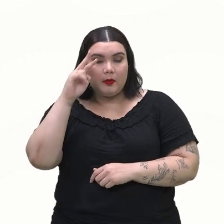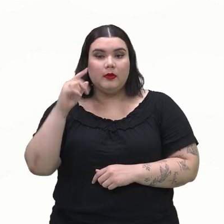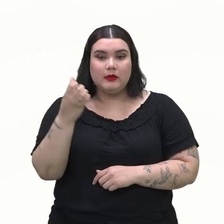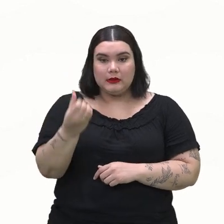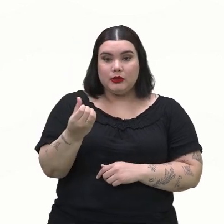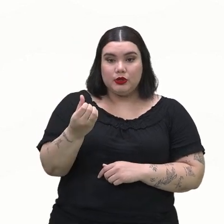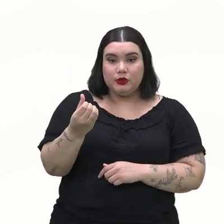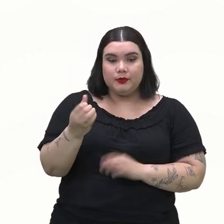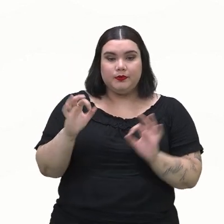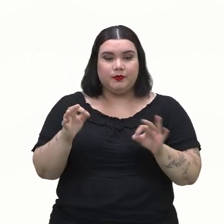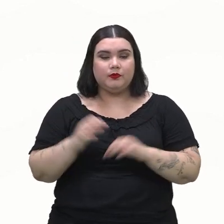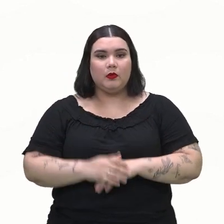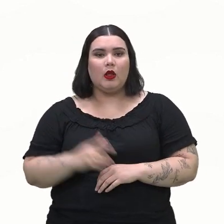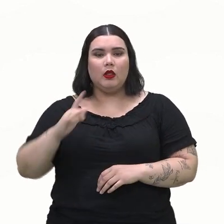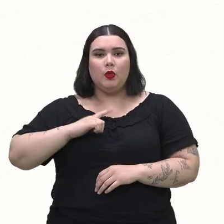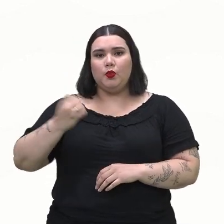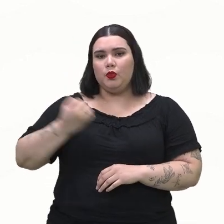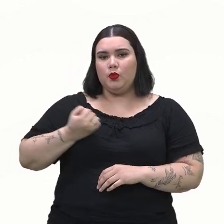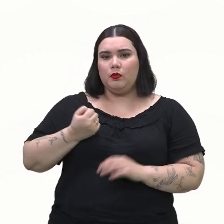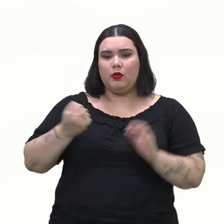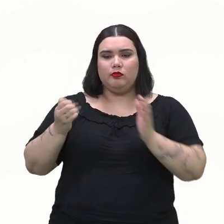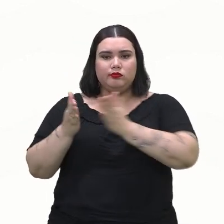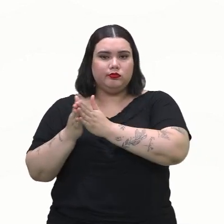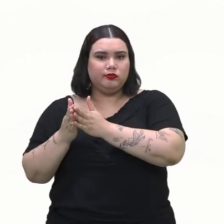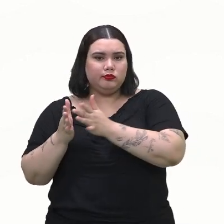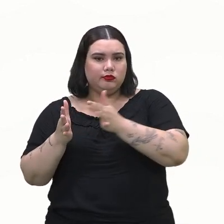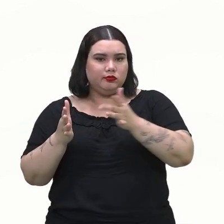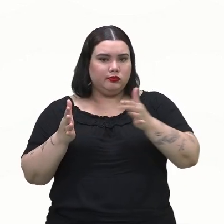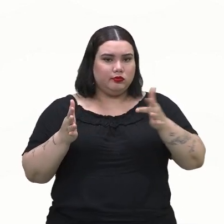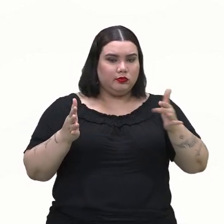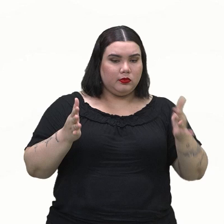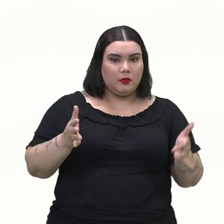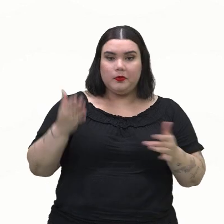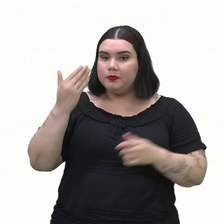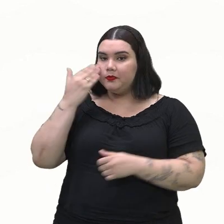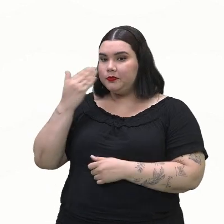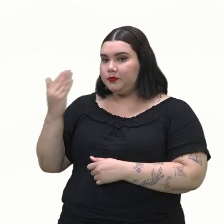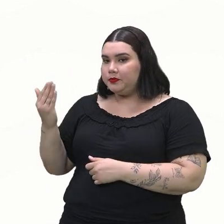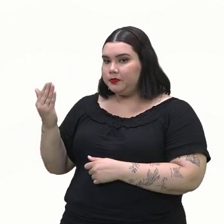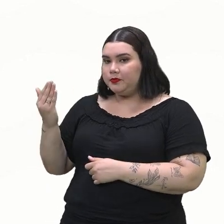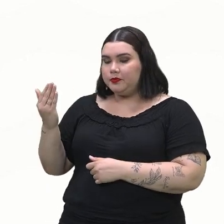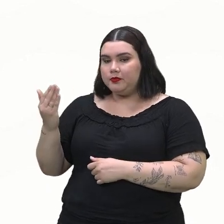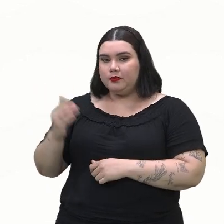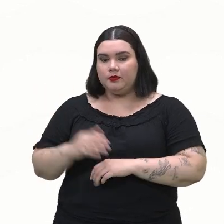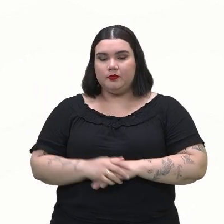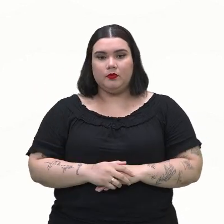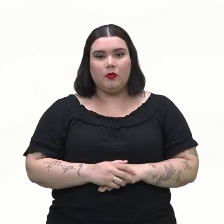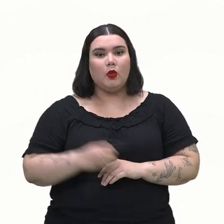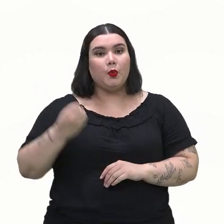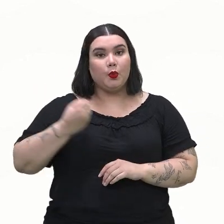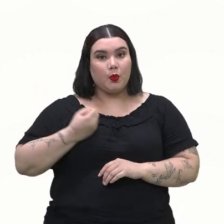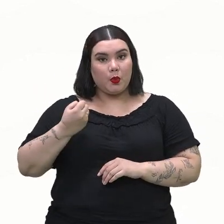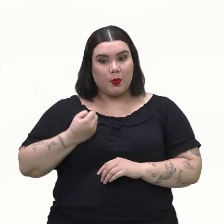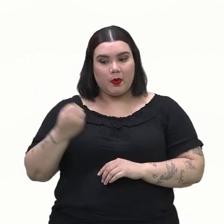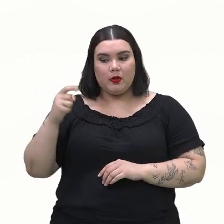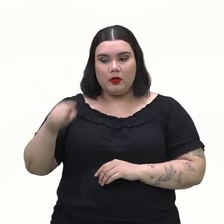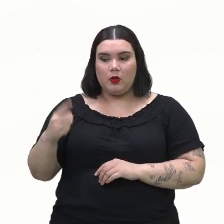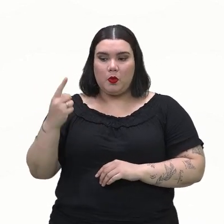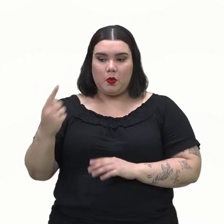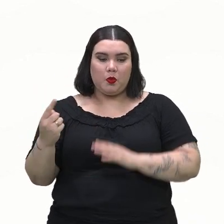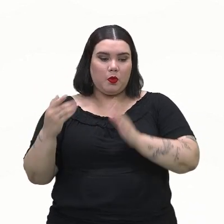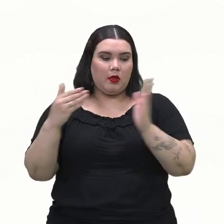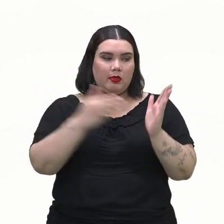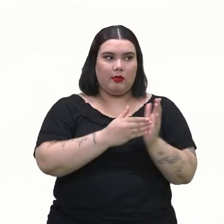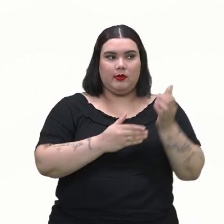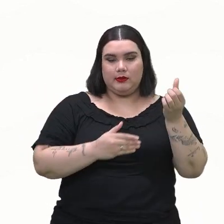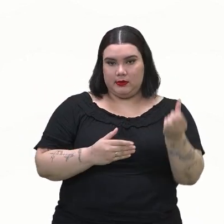a gente tem aqui o seguinte espaço amostral. São números que vão de 1 até 6.